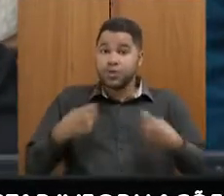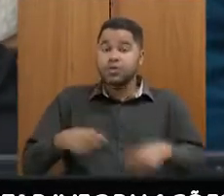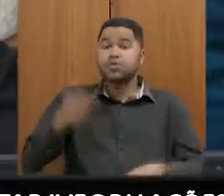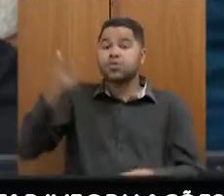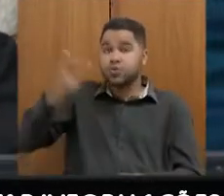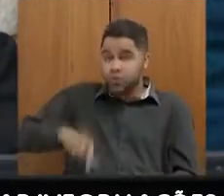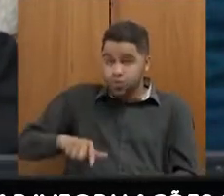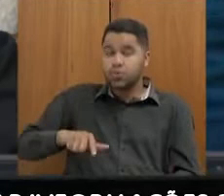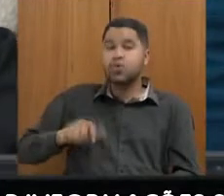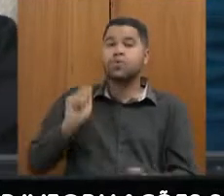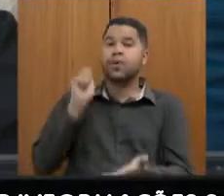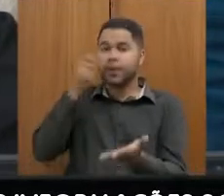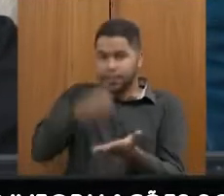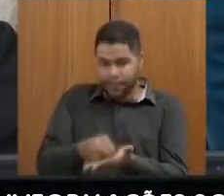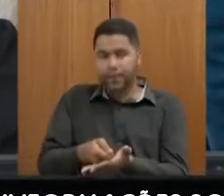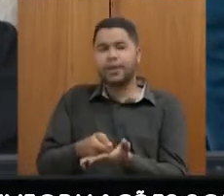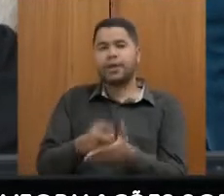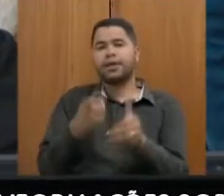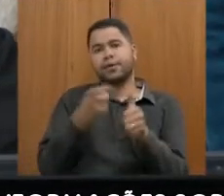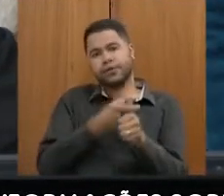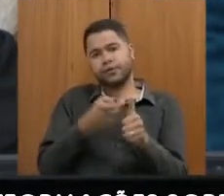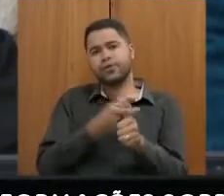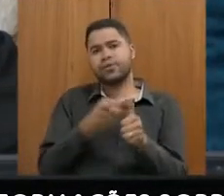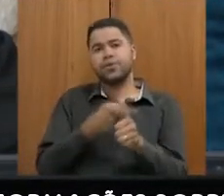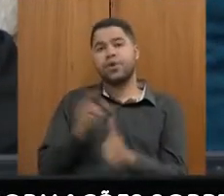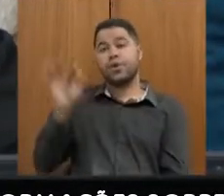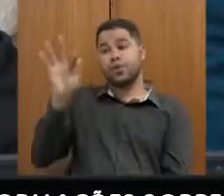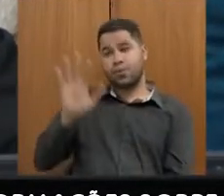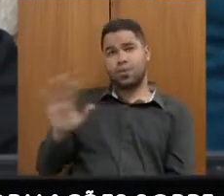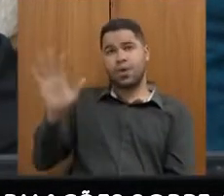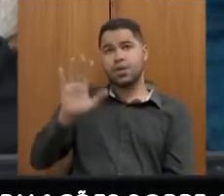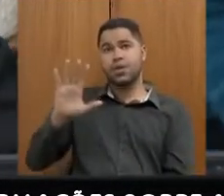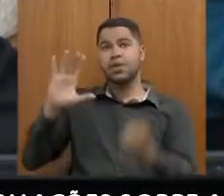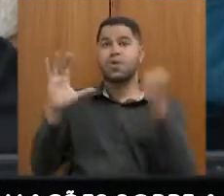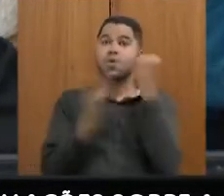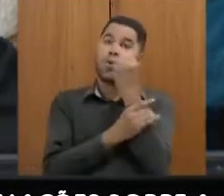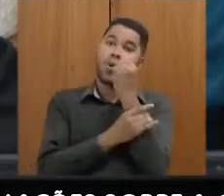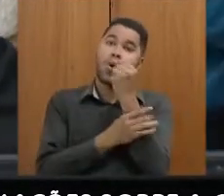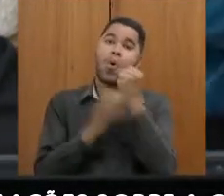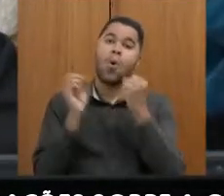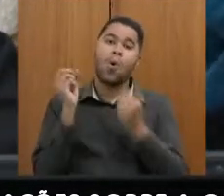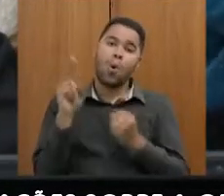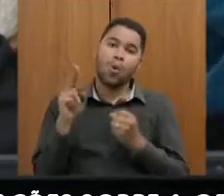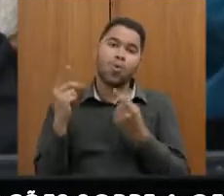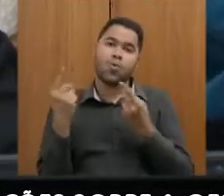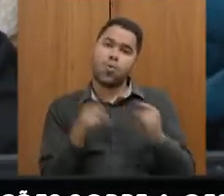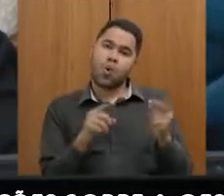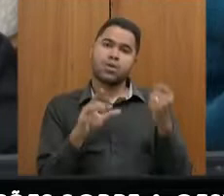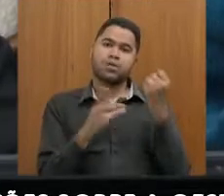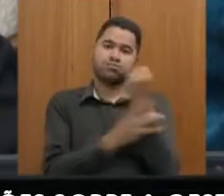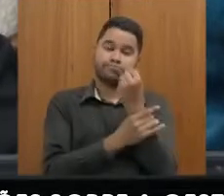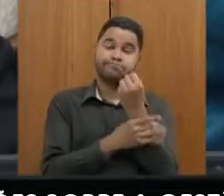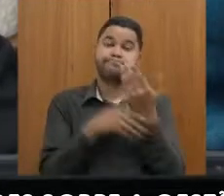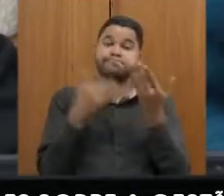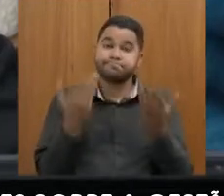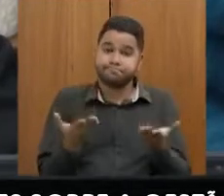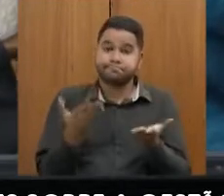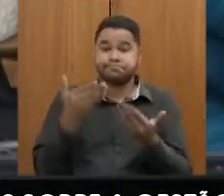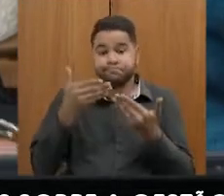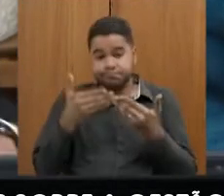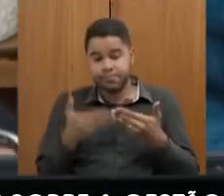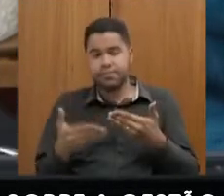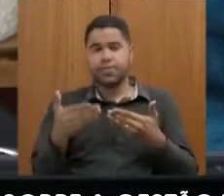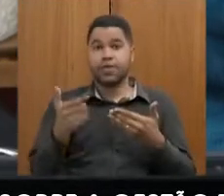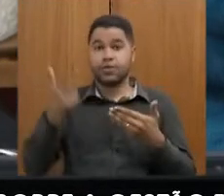a pagar a dívida com a União, onde ela é garantidora ou contra-garantidora. Então, a partir do momento que eu preciso